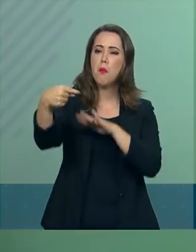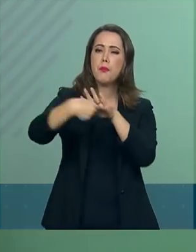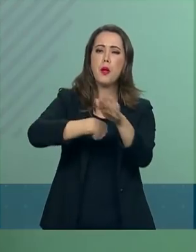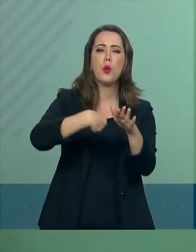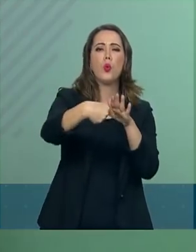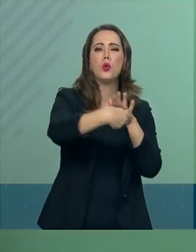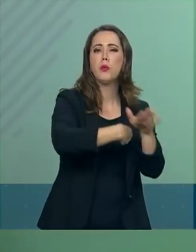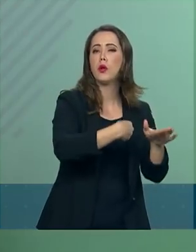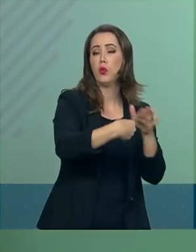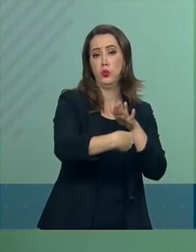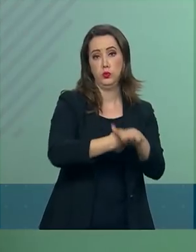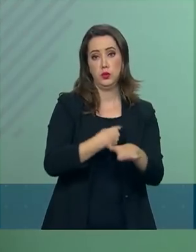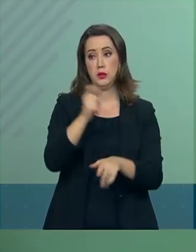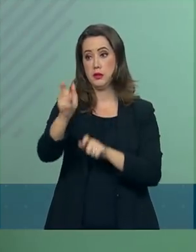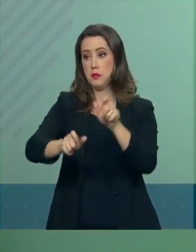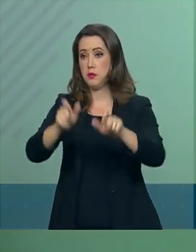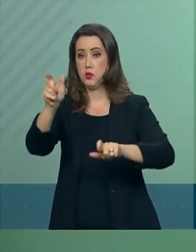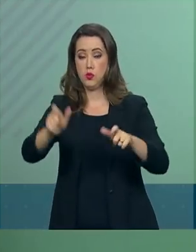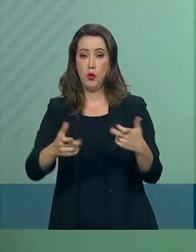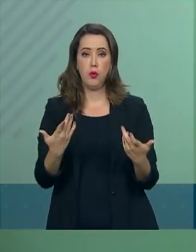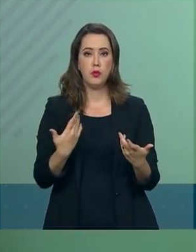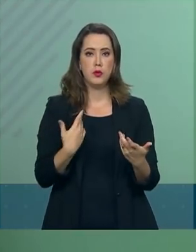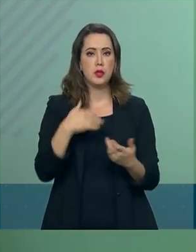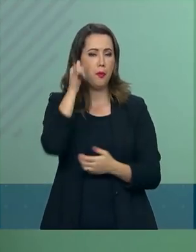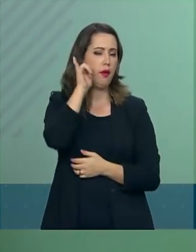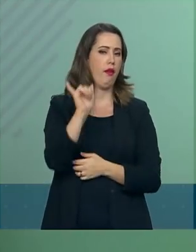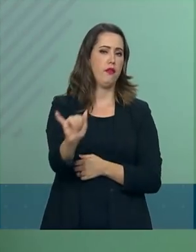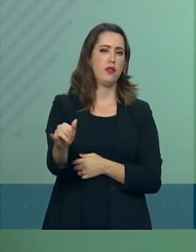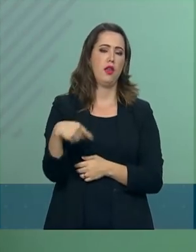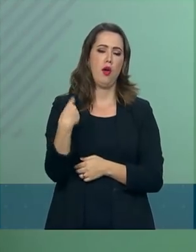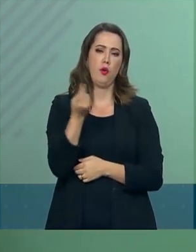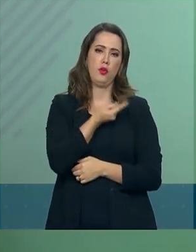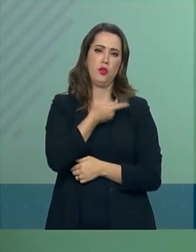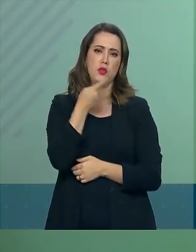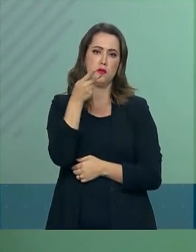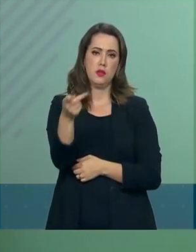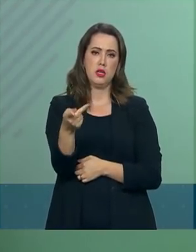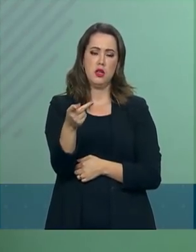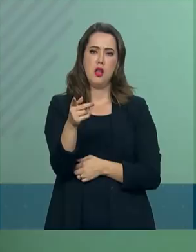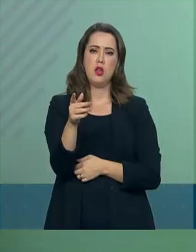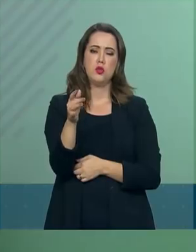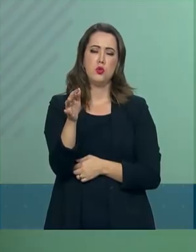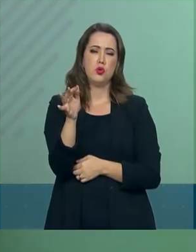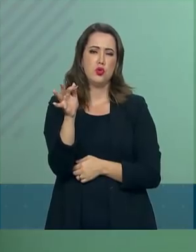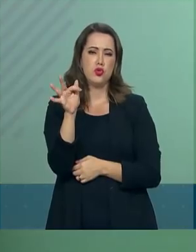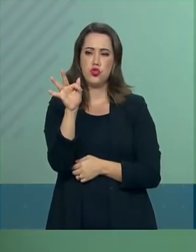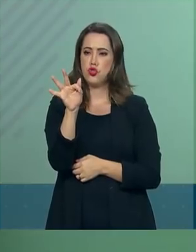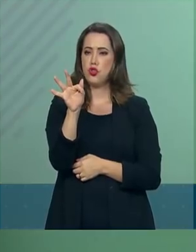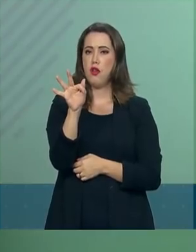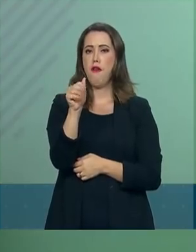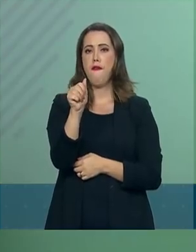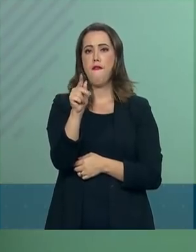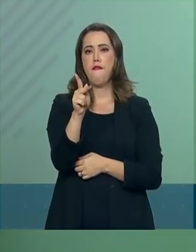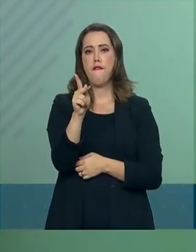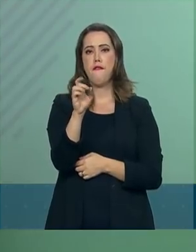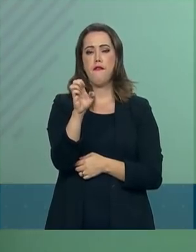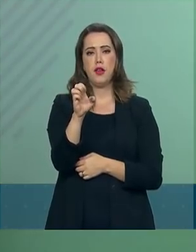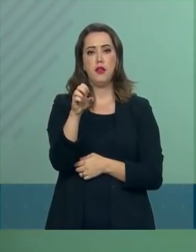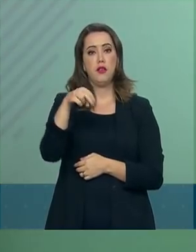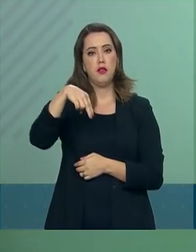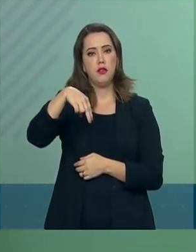cidadãos, combatendo o que nós atribuímos como fake news a respeito do tema.